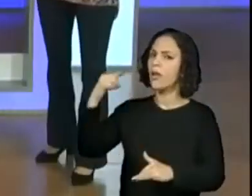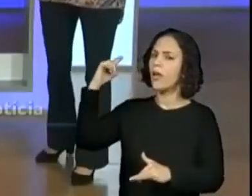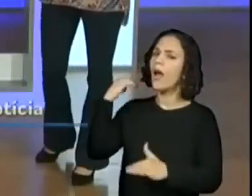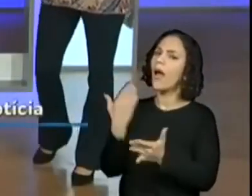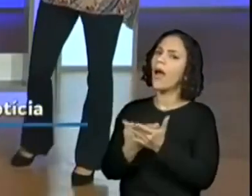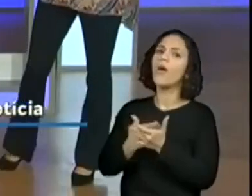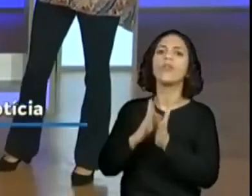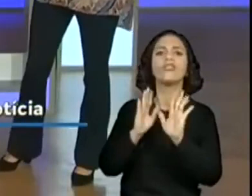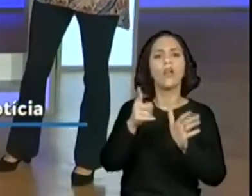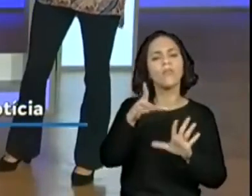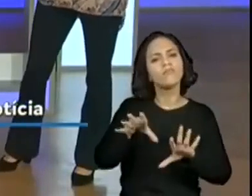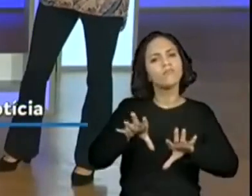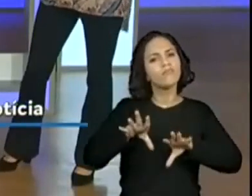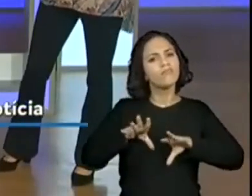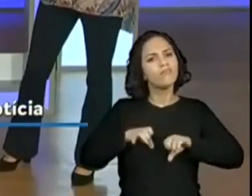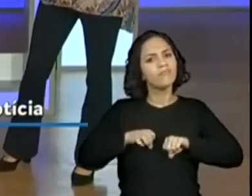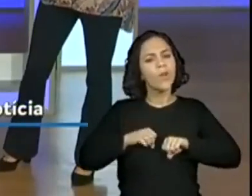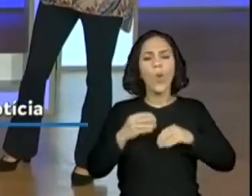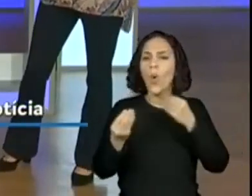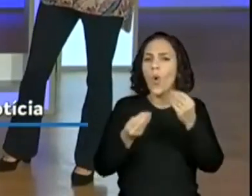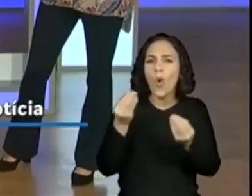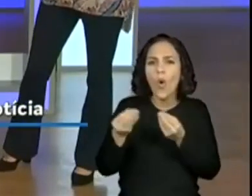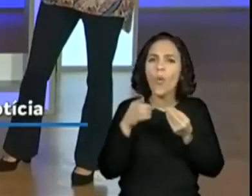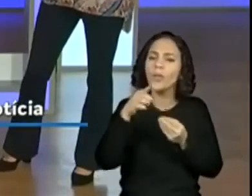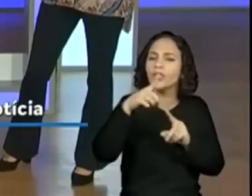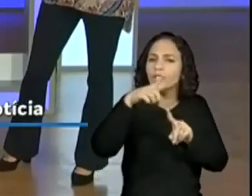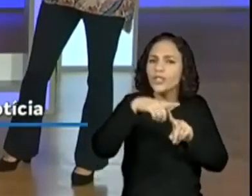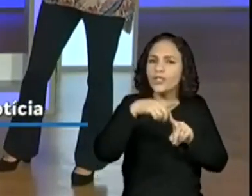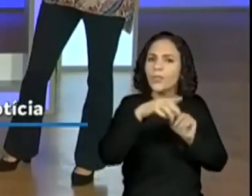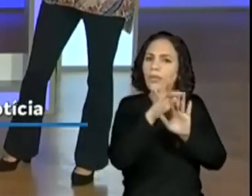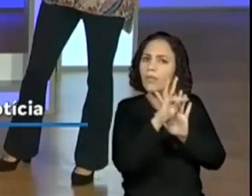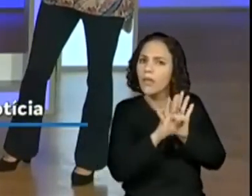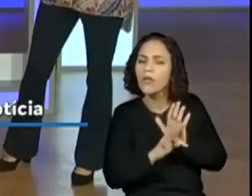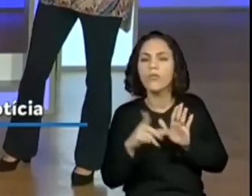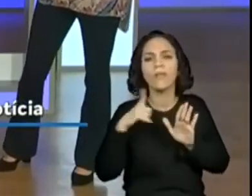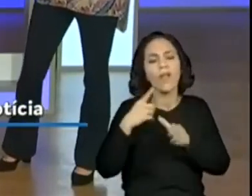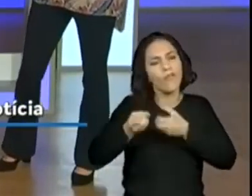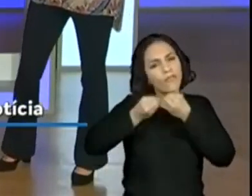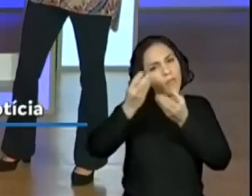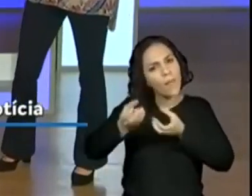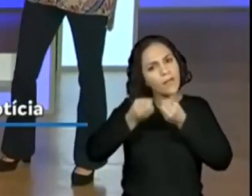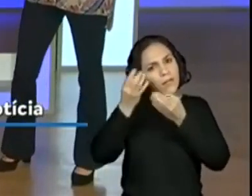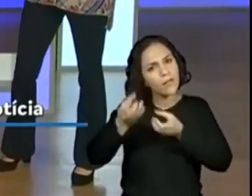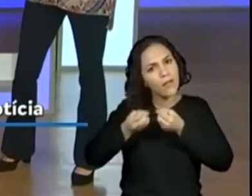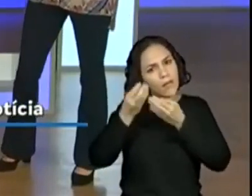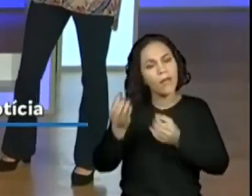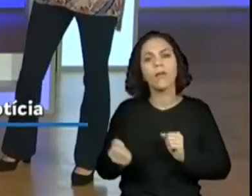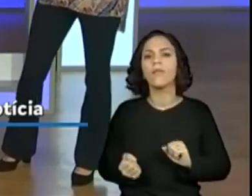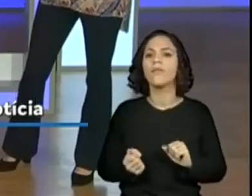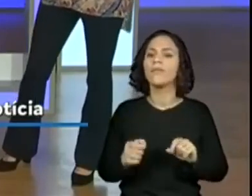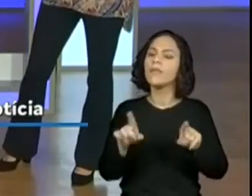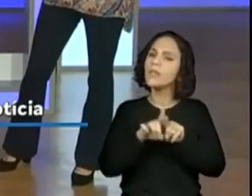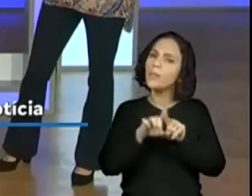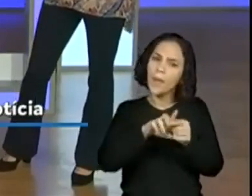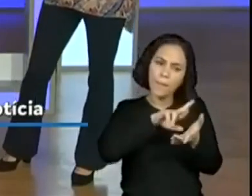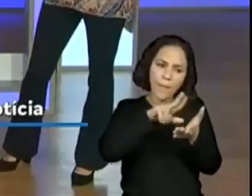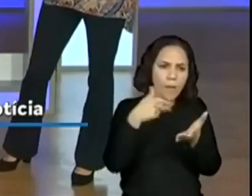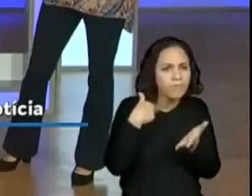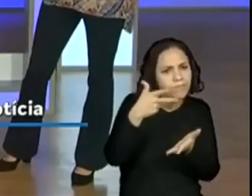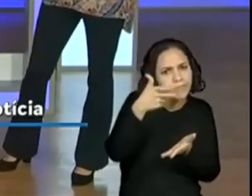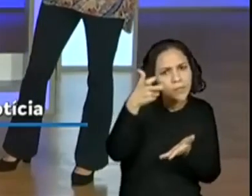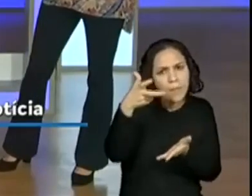que já deu para eles verem que todos os textos jornalísticos são textos informativos, que traz diversas informações,